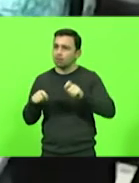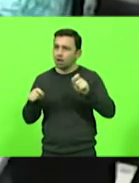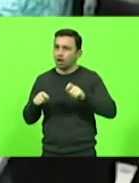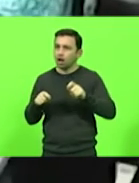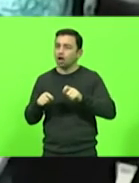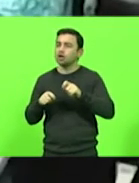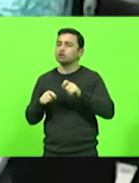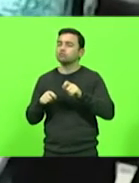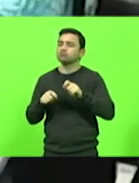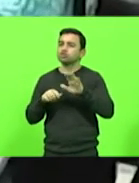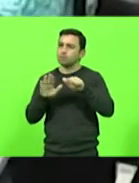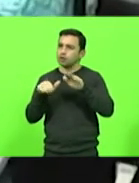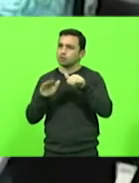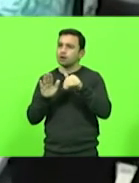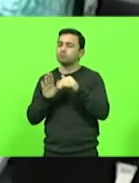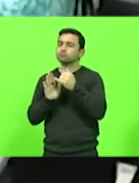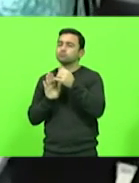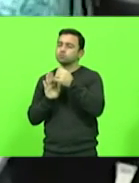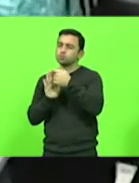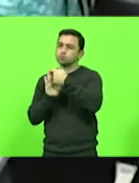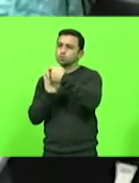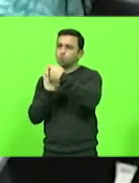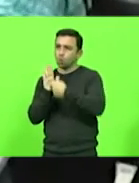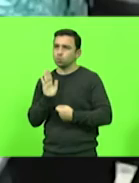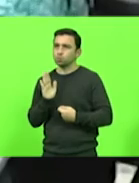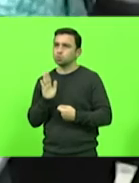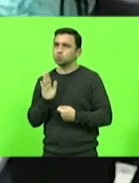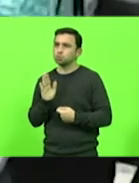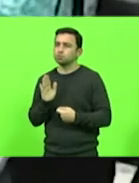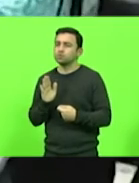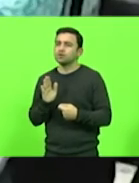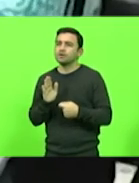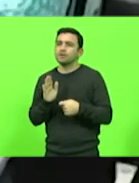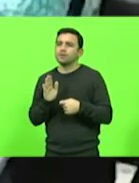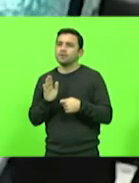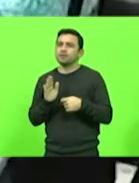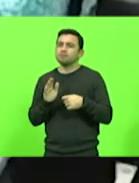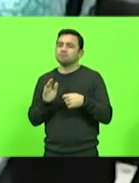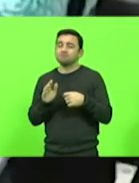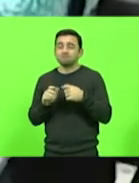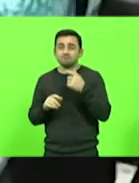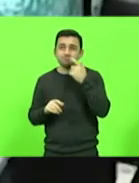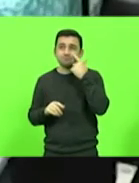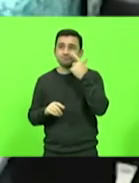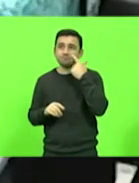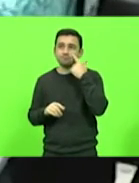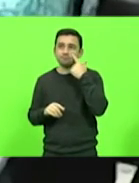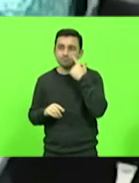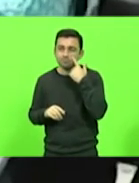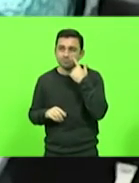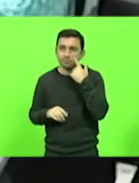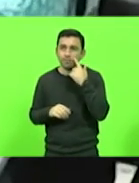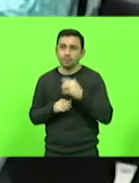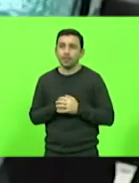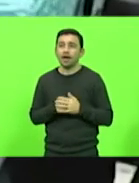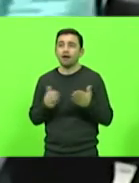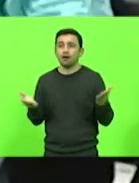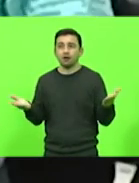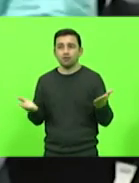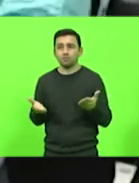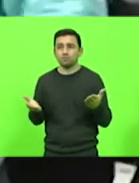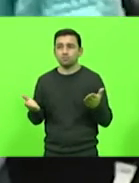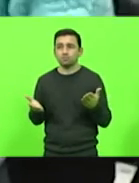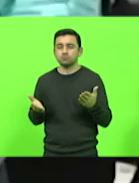seletivo, que a SDS fizesse um processo seletivo, está no RH essa demanda, para que nessa oportunidade,